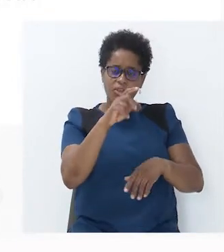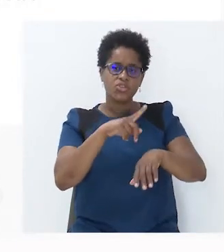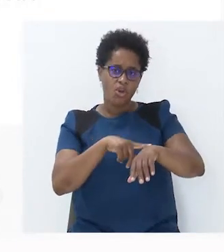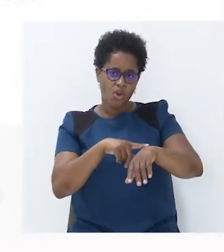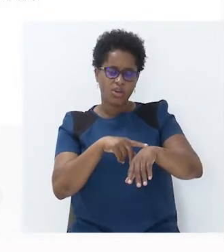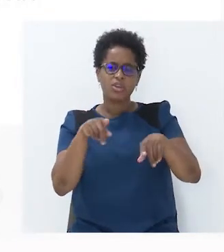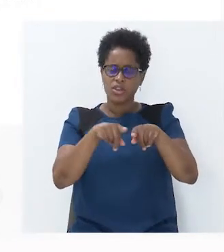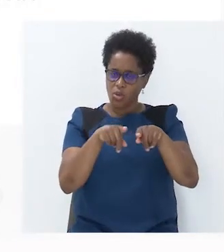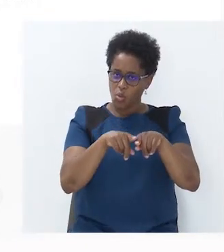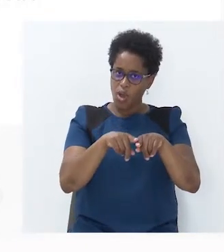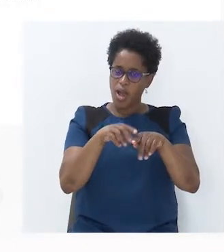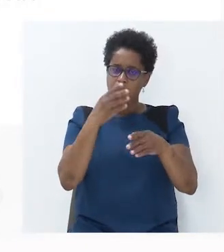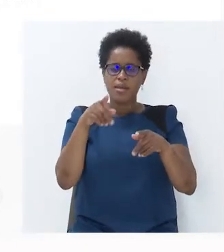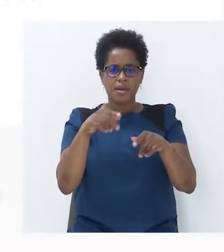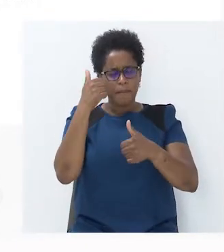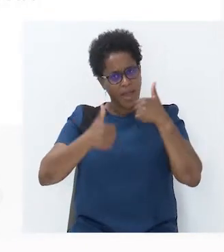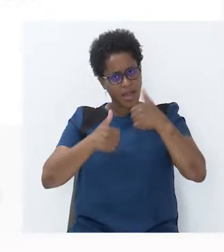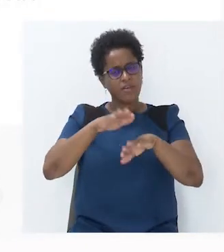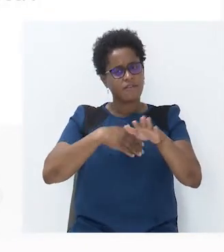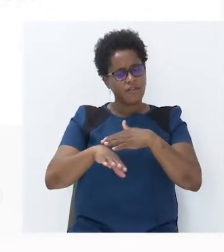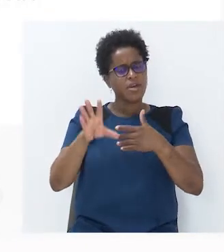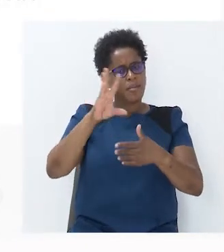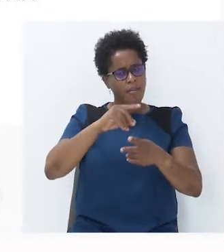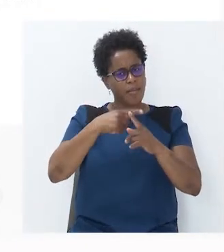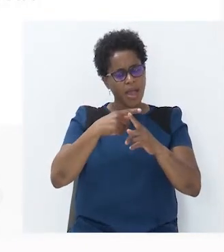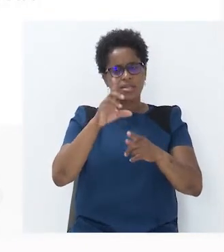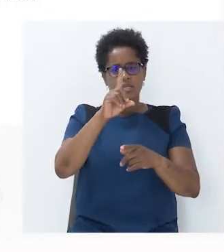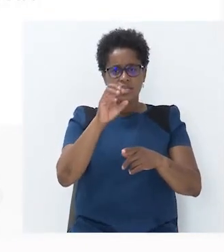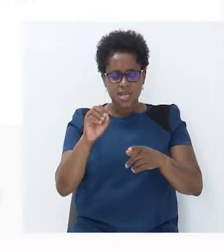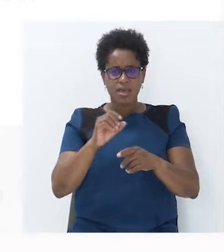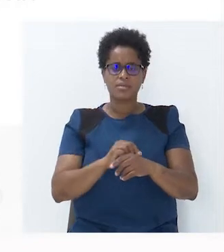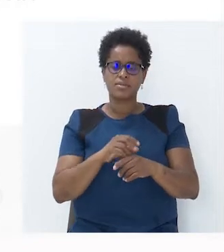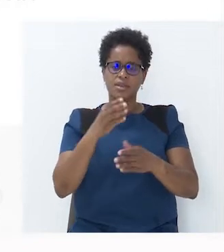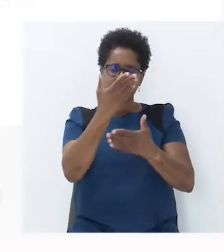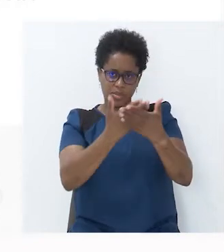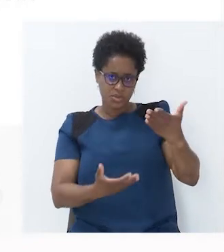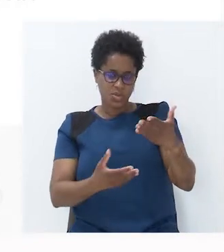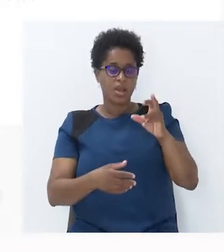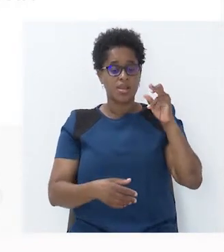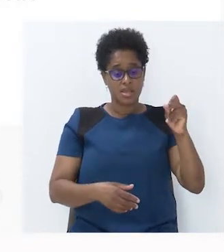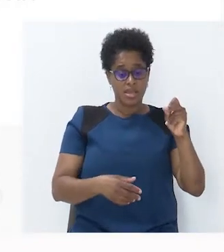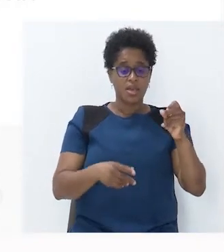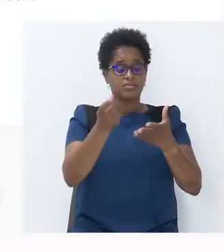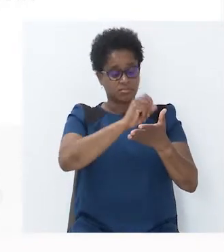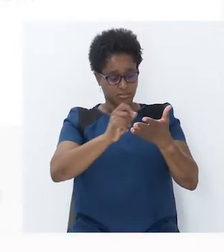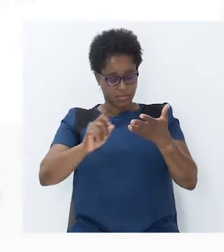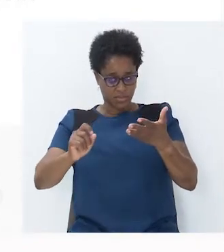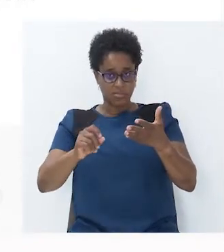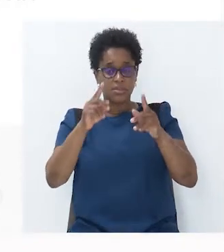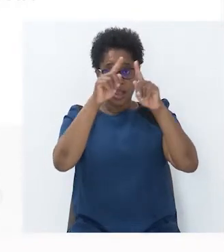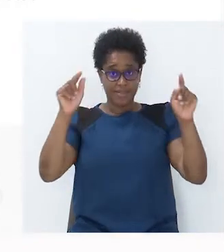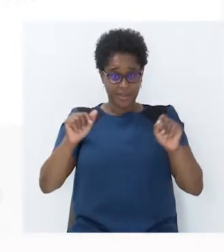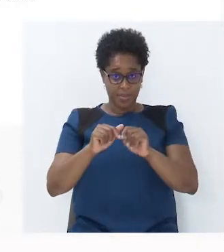A linha A. Completa a tabela seguinte, sabendo que se trata de uma